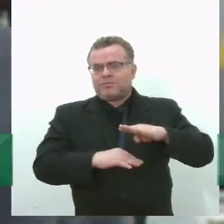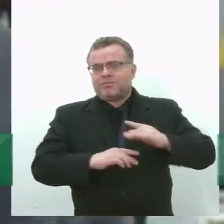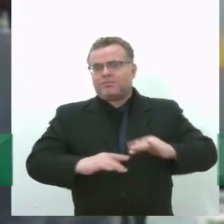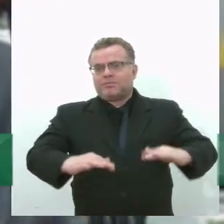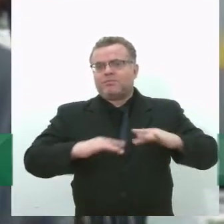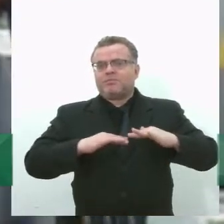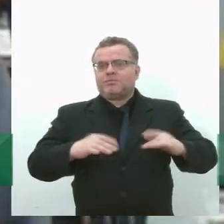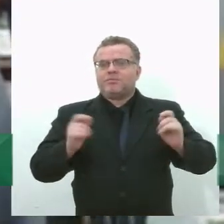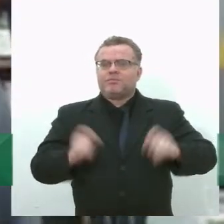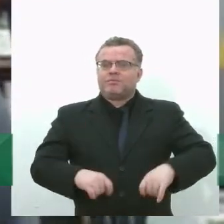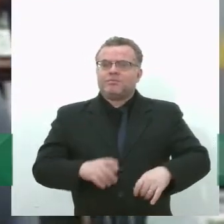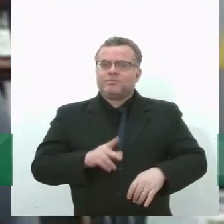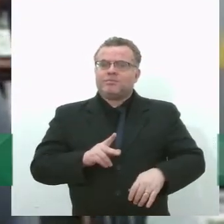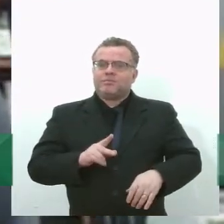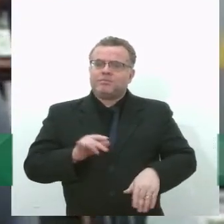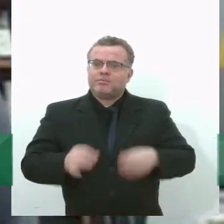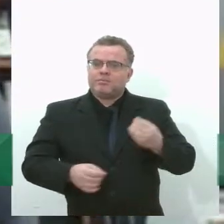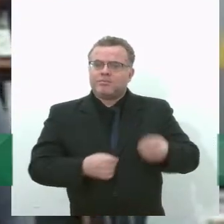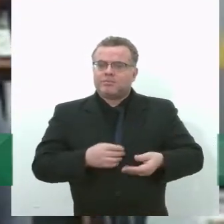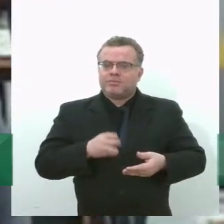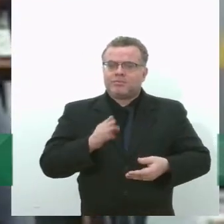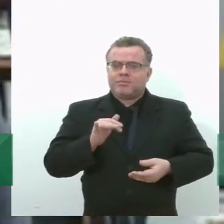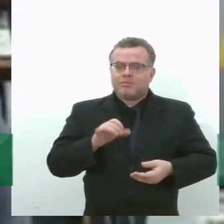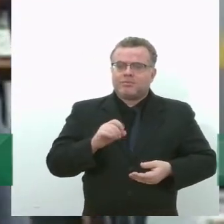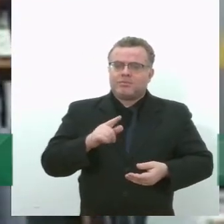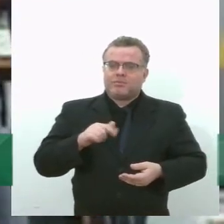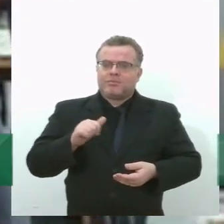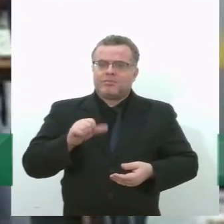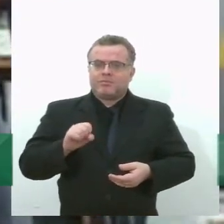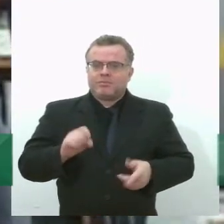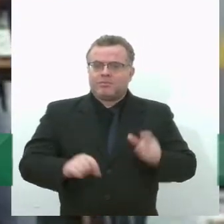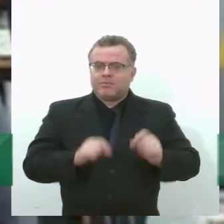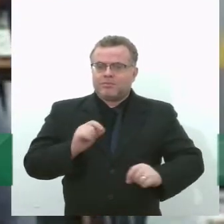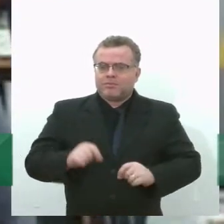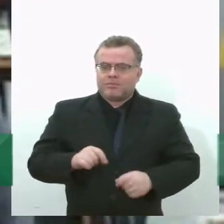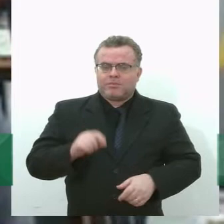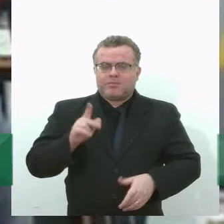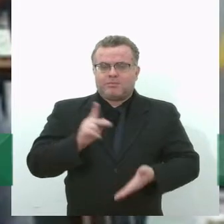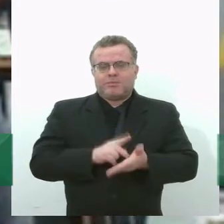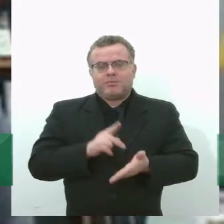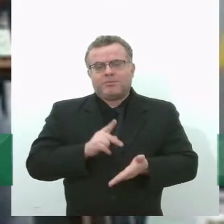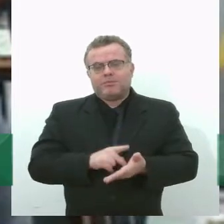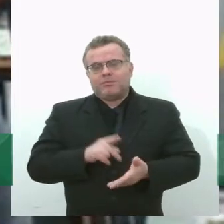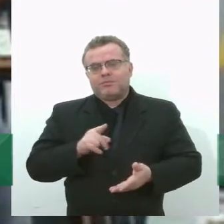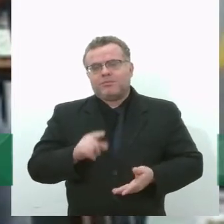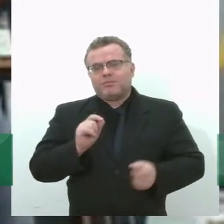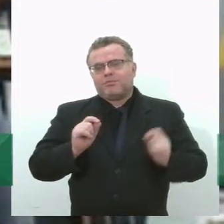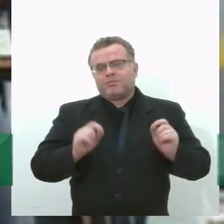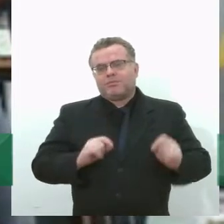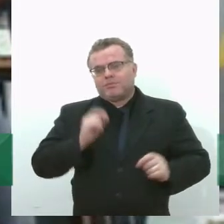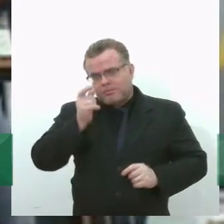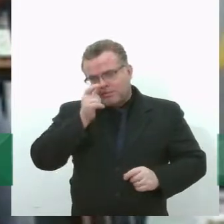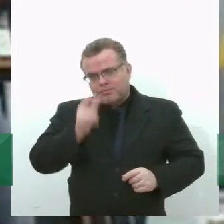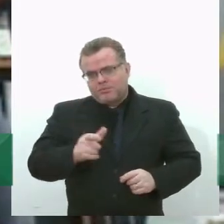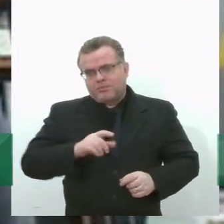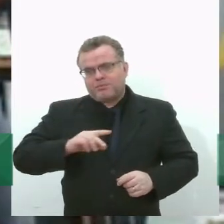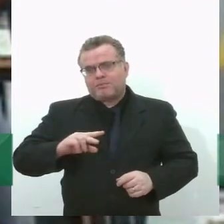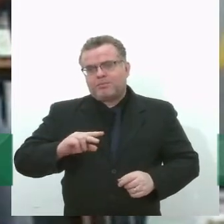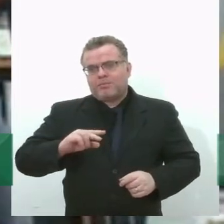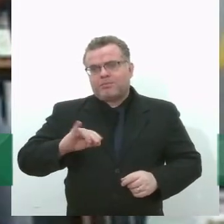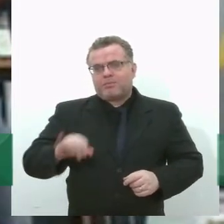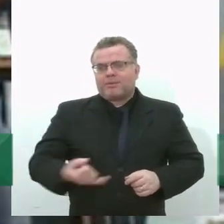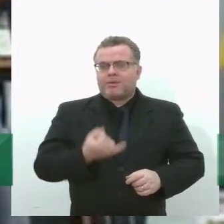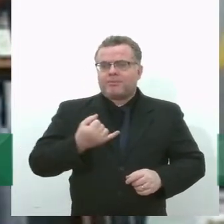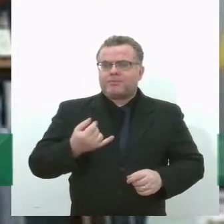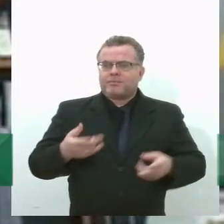vai produzir o biogás, né? E esse, sim, seria interessante, ele vai ser gerado de qualquer forma. Então,